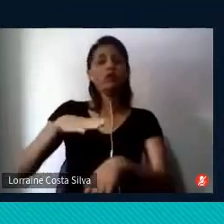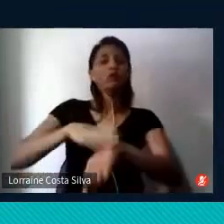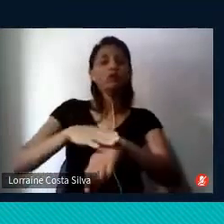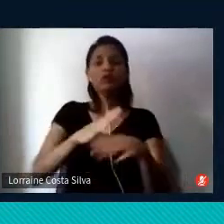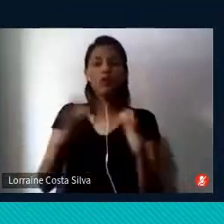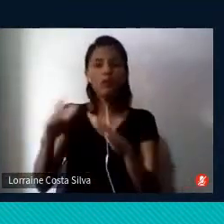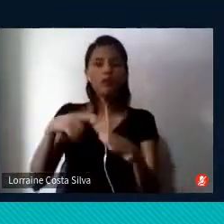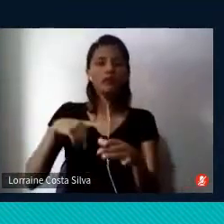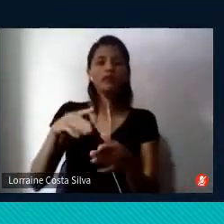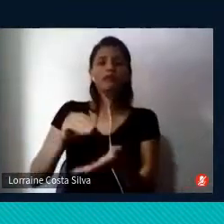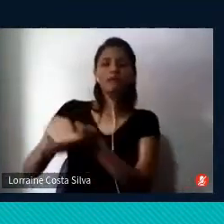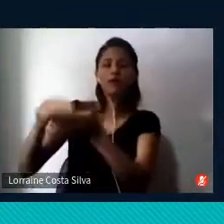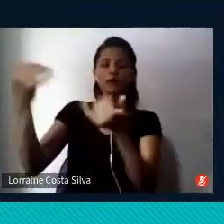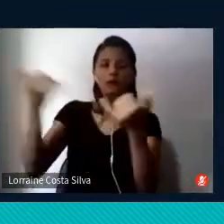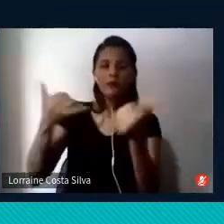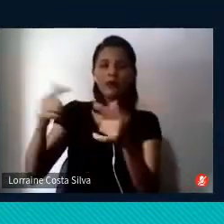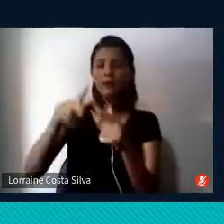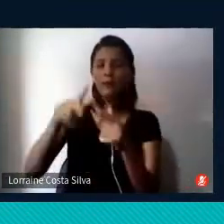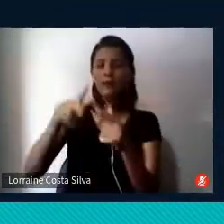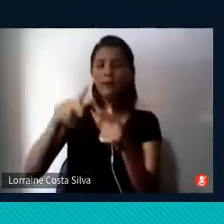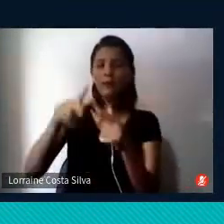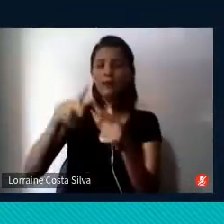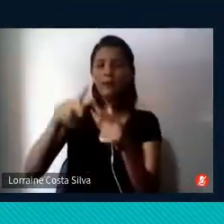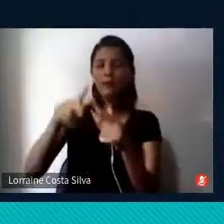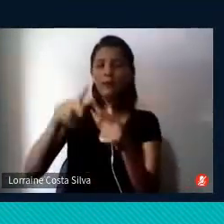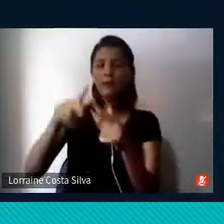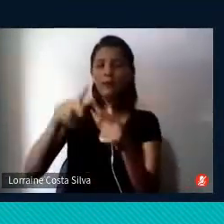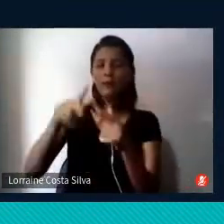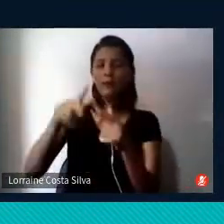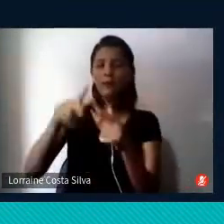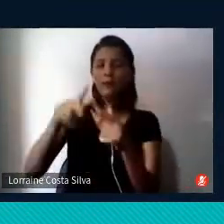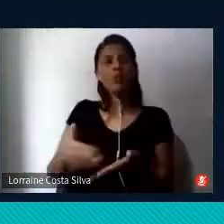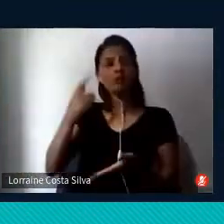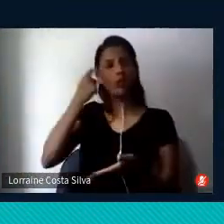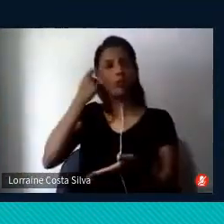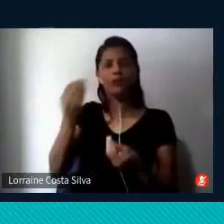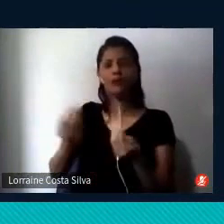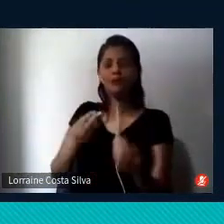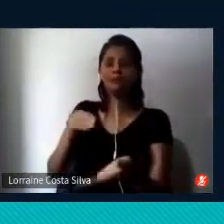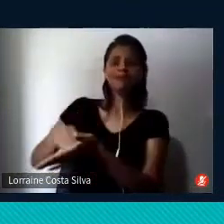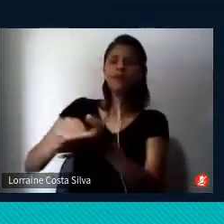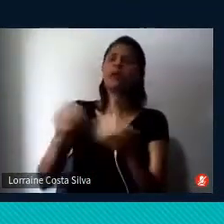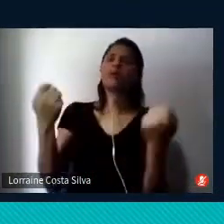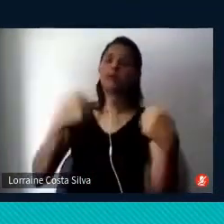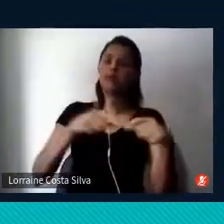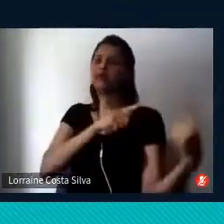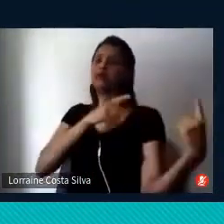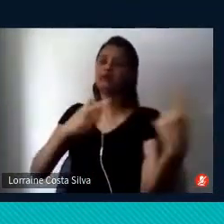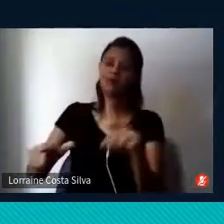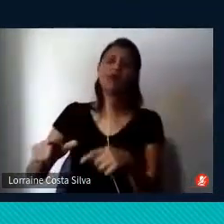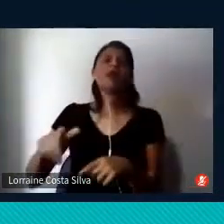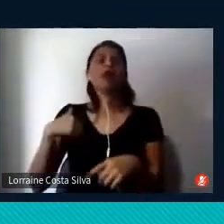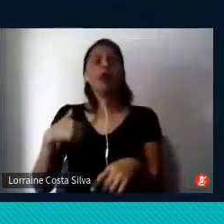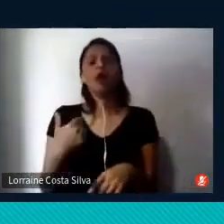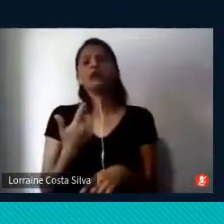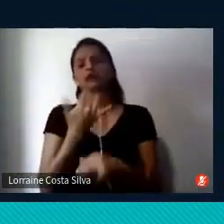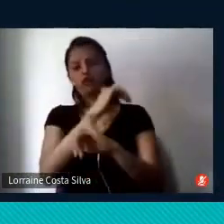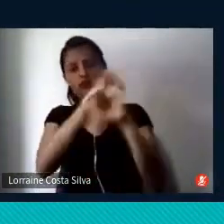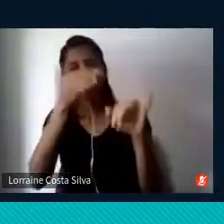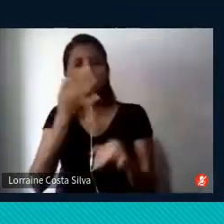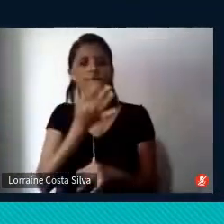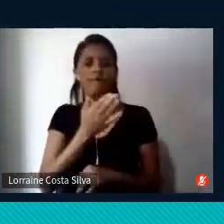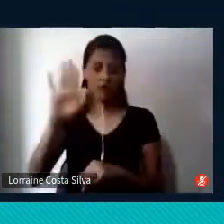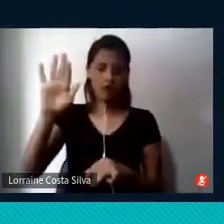corrente, começou a ser pensada como um problema para a sociedade, é preciso combater as fake news, é preciso combater as informações, porque um